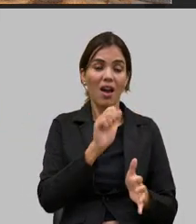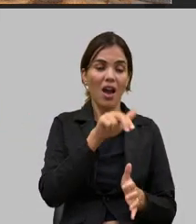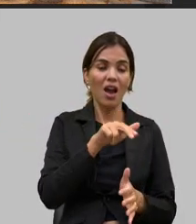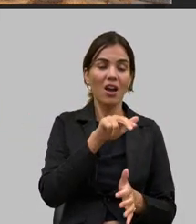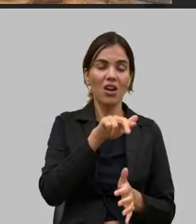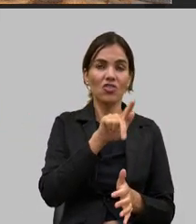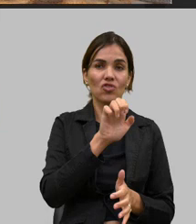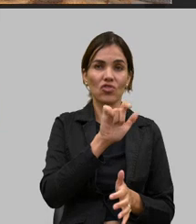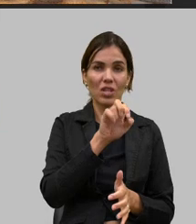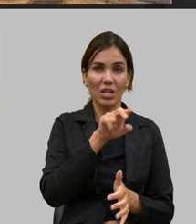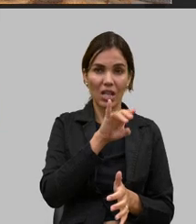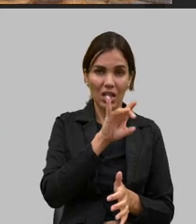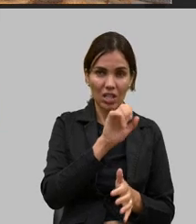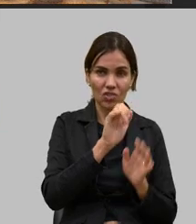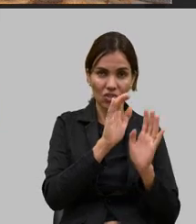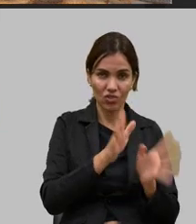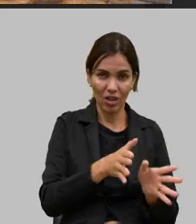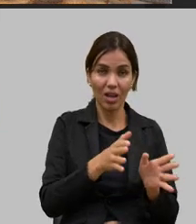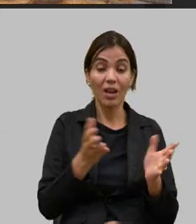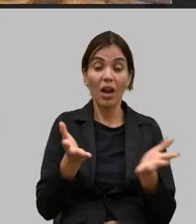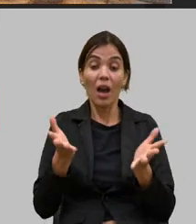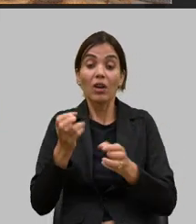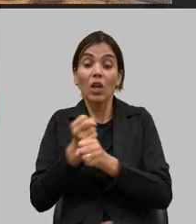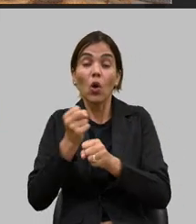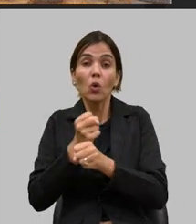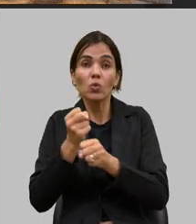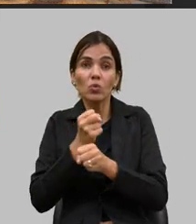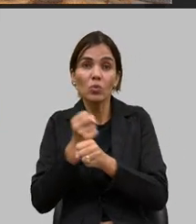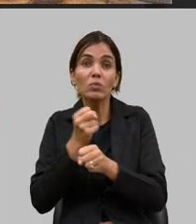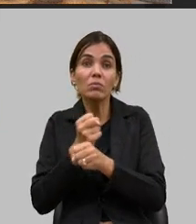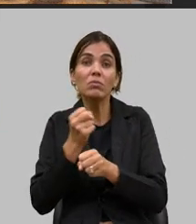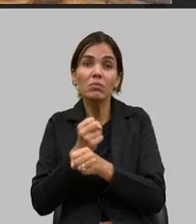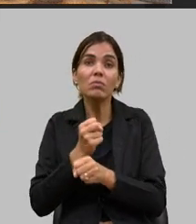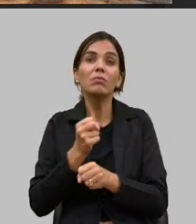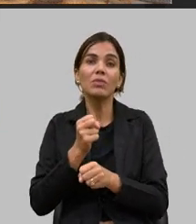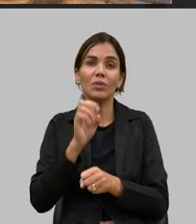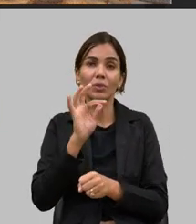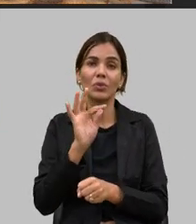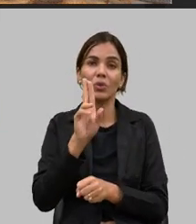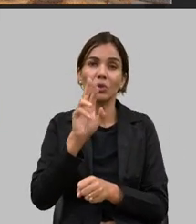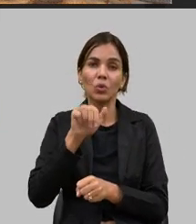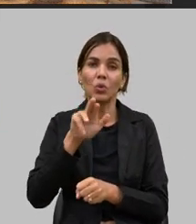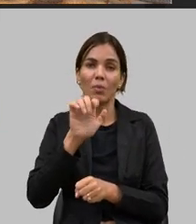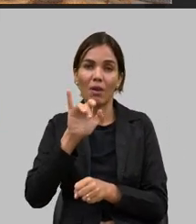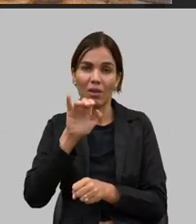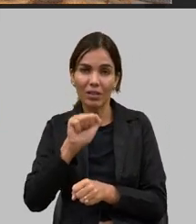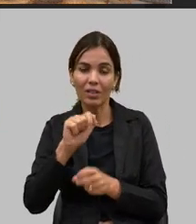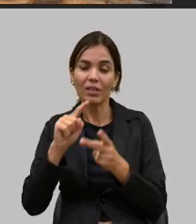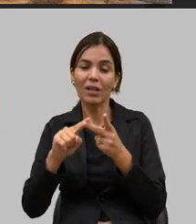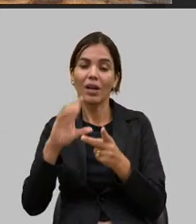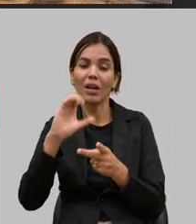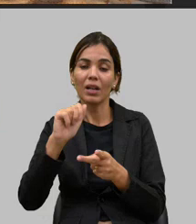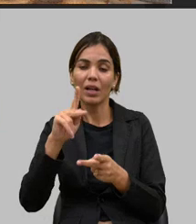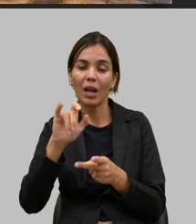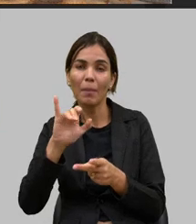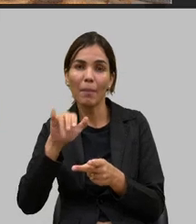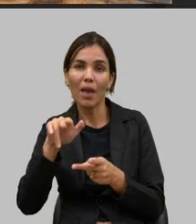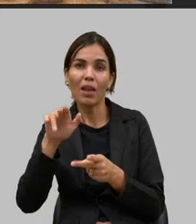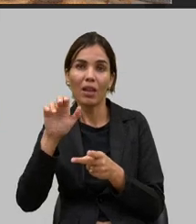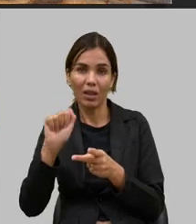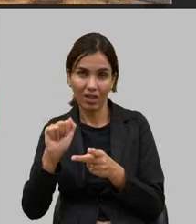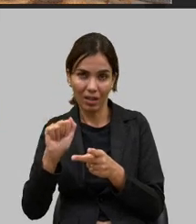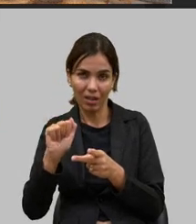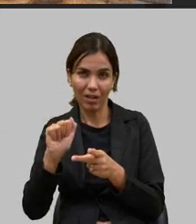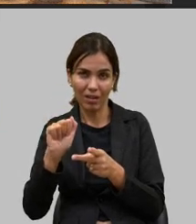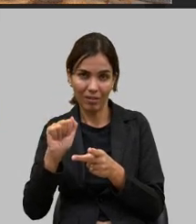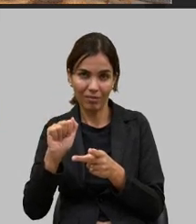Capelinha é um convênio com esse consórcio 1 milhão e 300 mil reais em torno que nós estamos trabalhando aí e que a licitação inclusive está